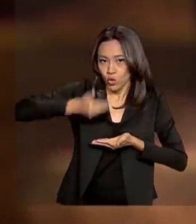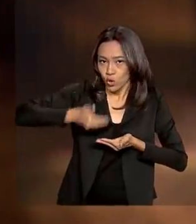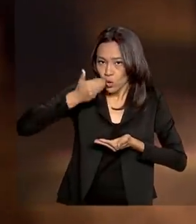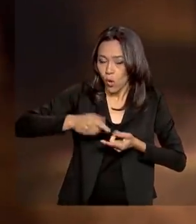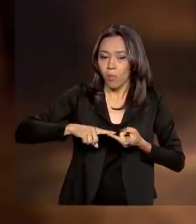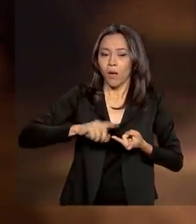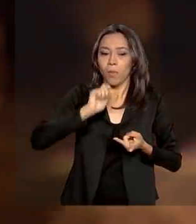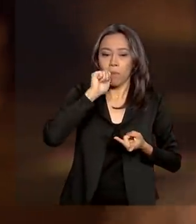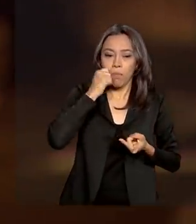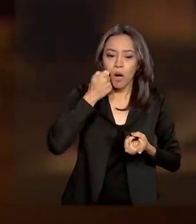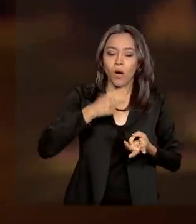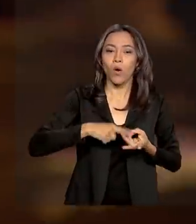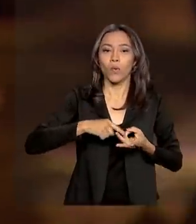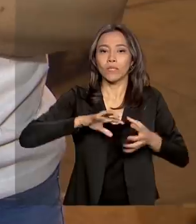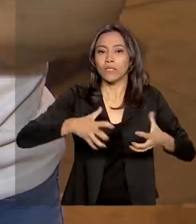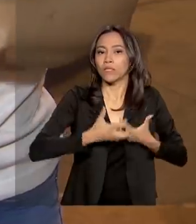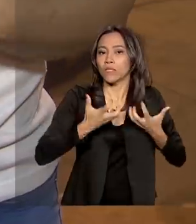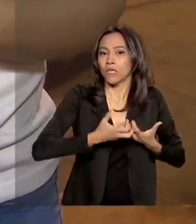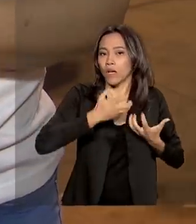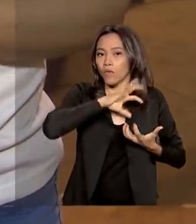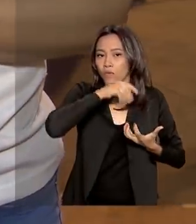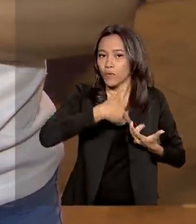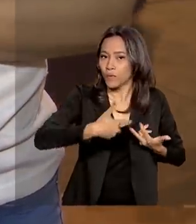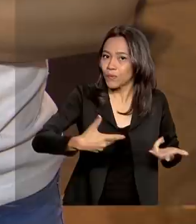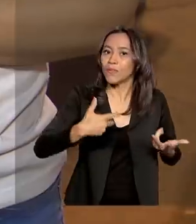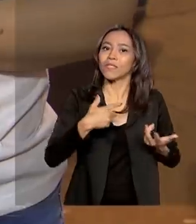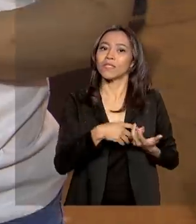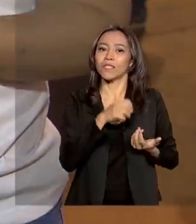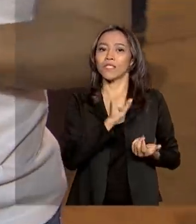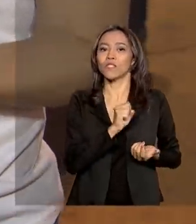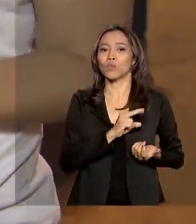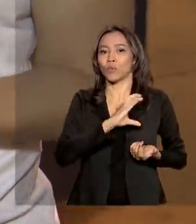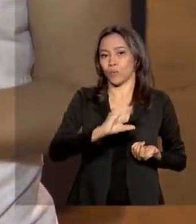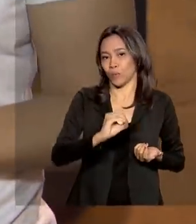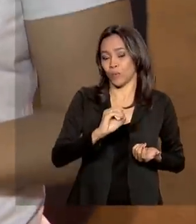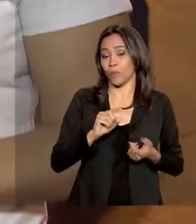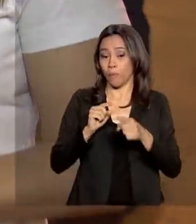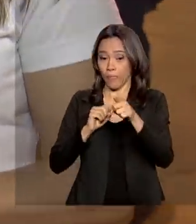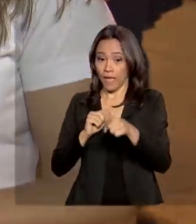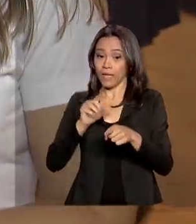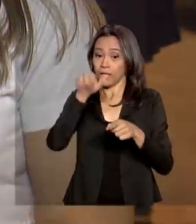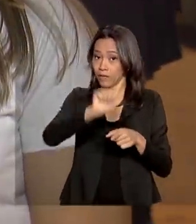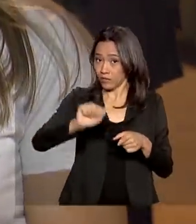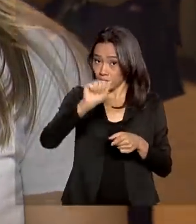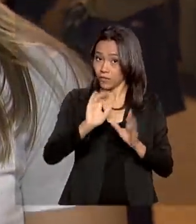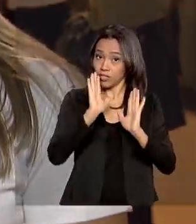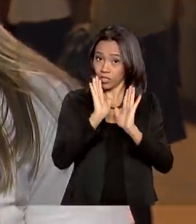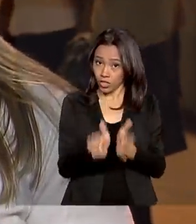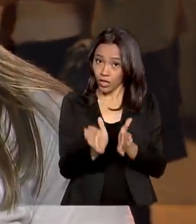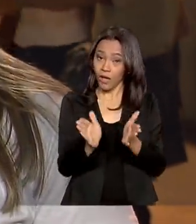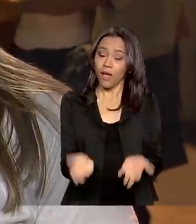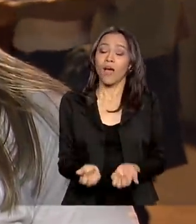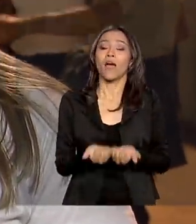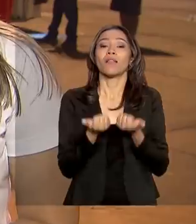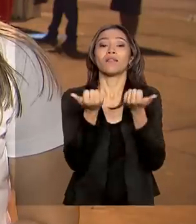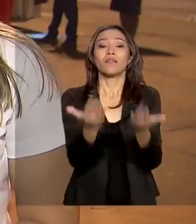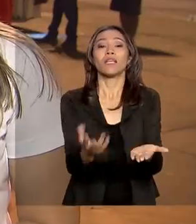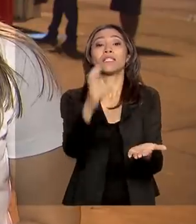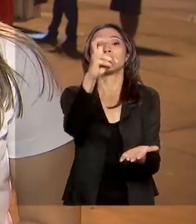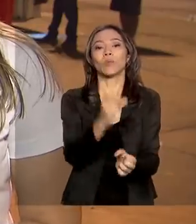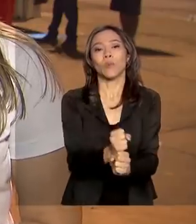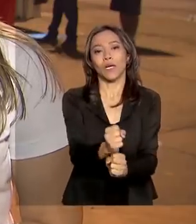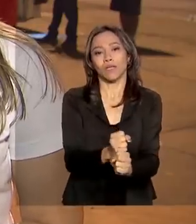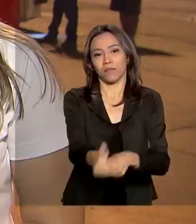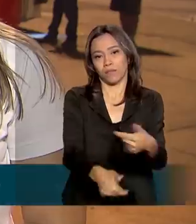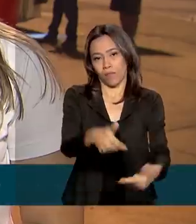suco e salada de frutas. Pelas mãos solidárias, a ONG já alimenta essa população há cinco anos. Muitas